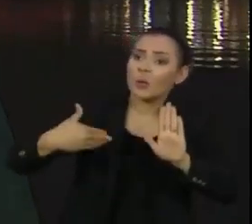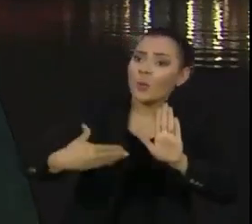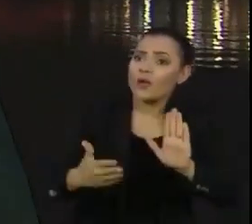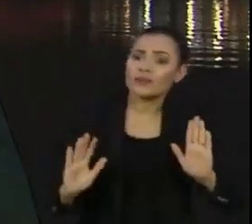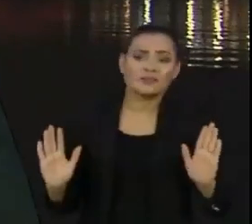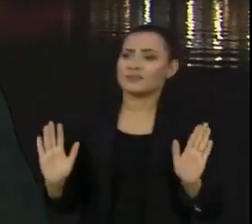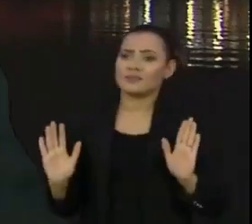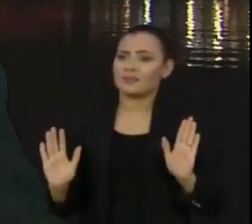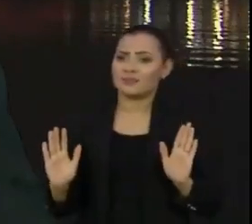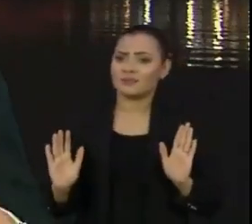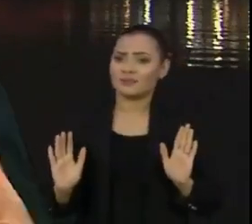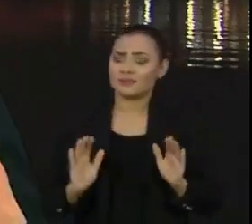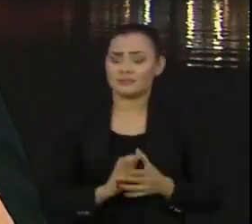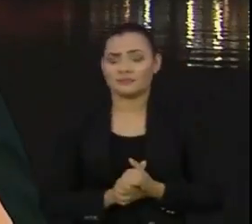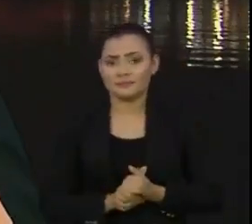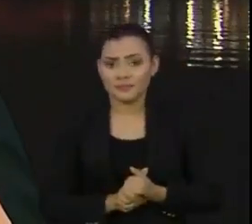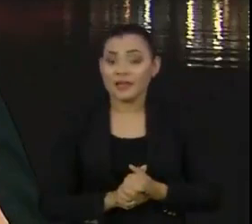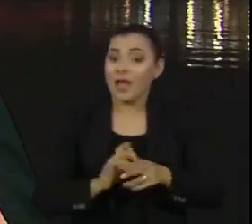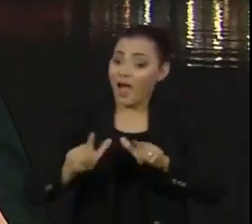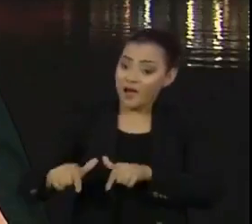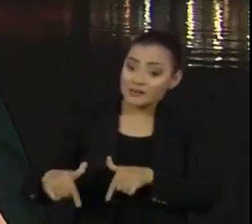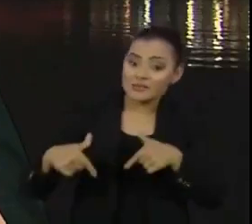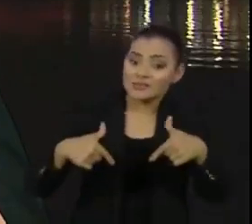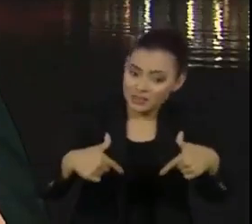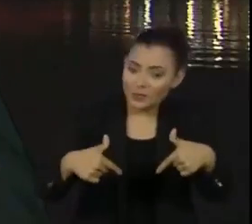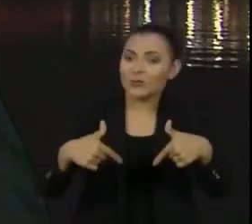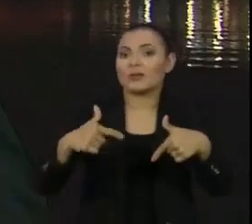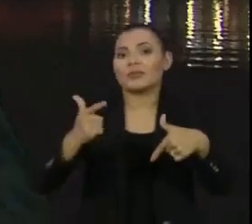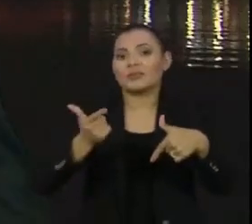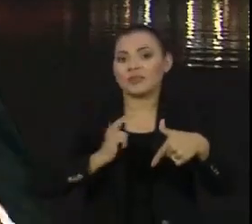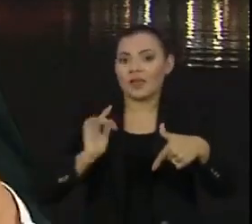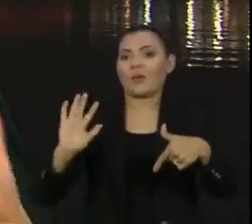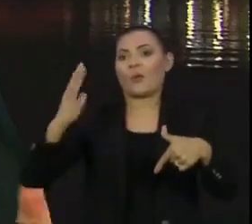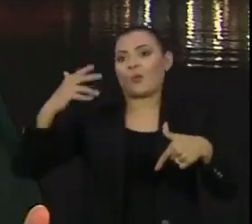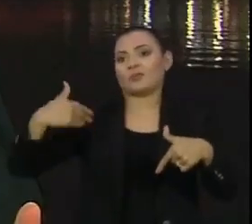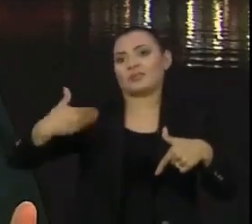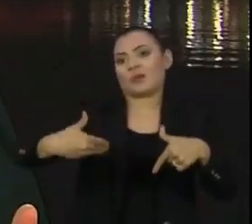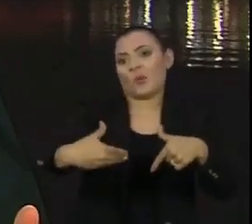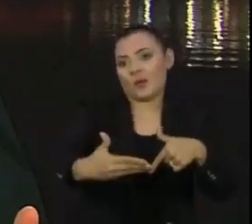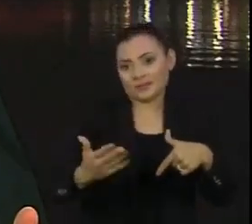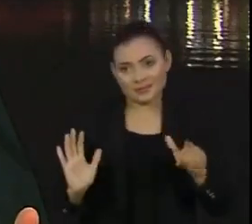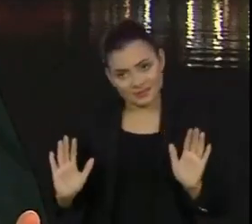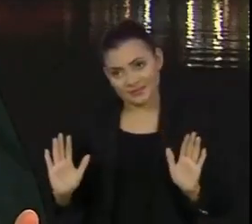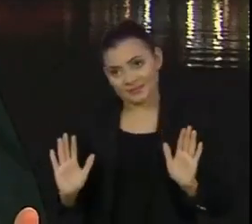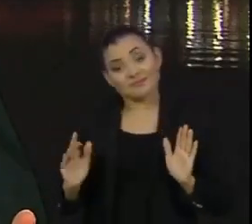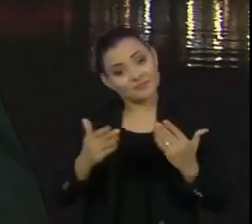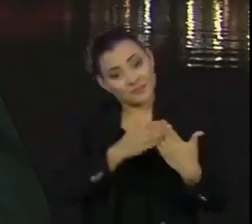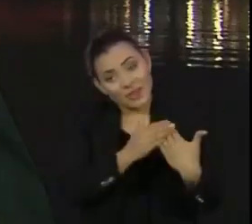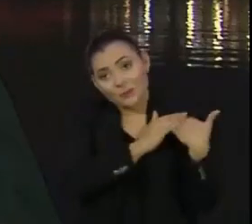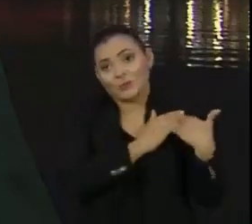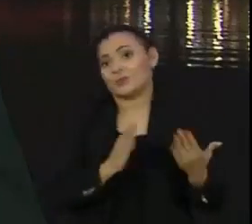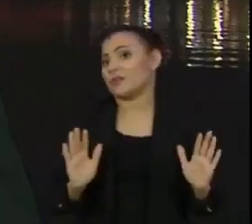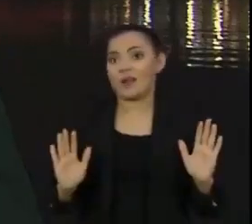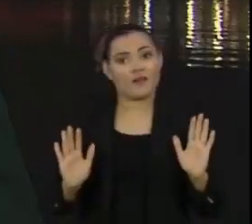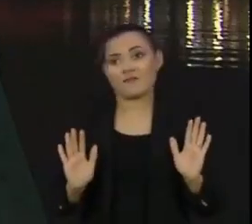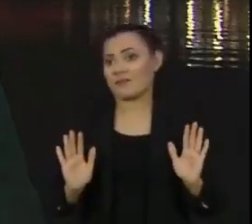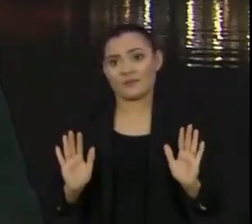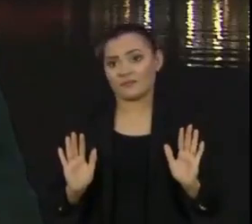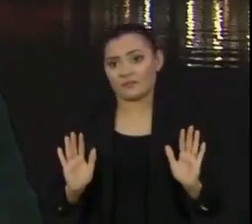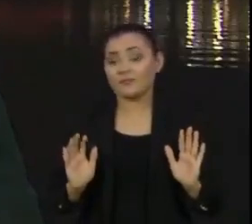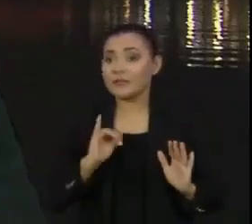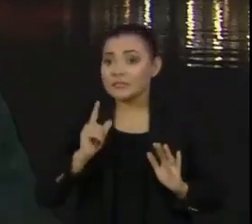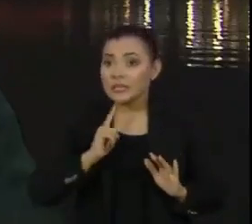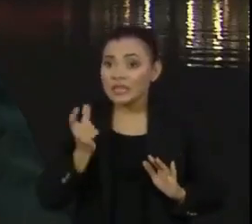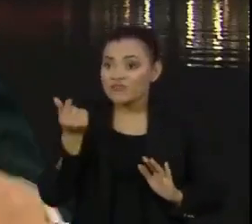todo ato, ele tem que ser uma pessoa responsabilizada. Se houve